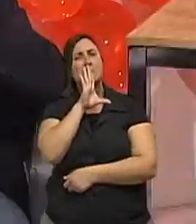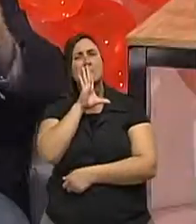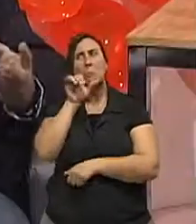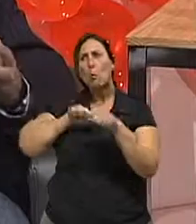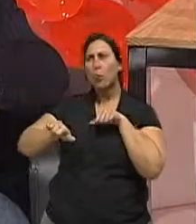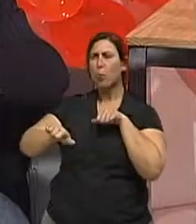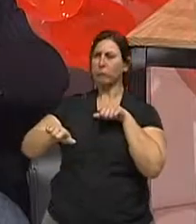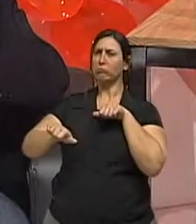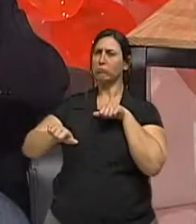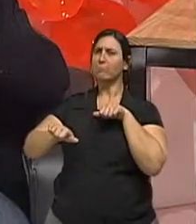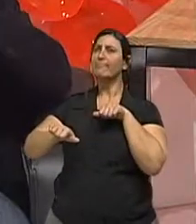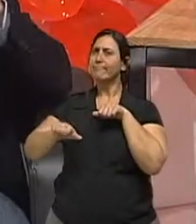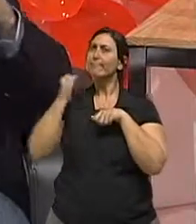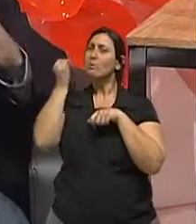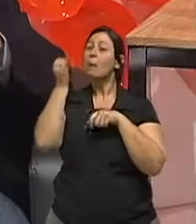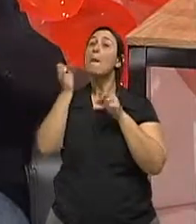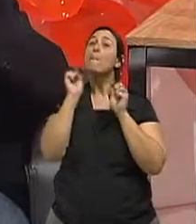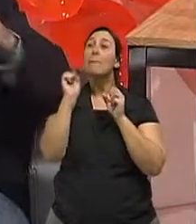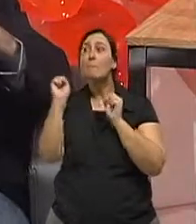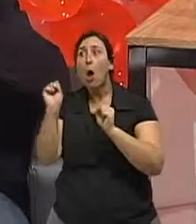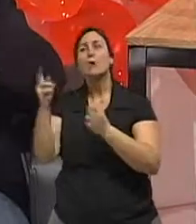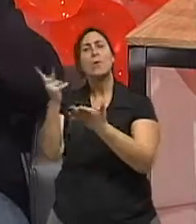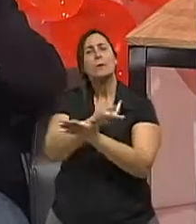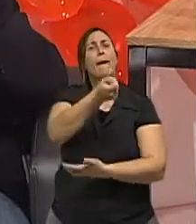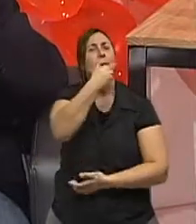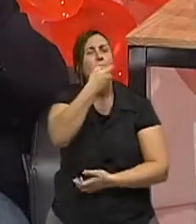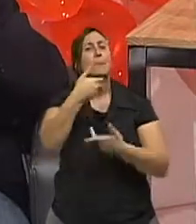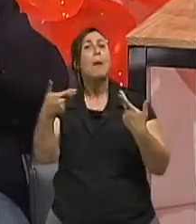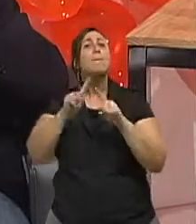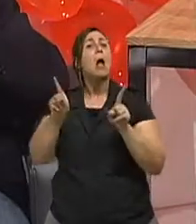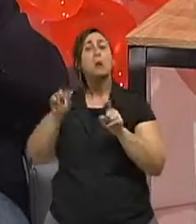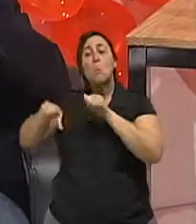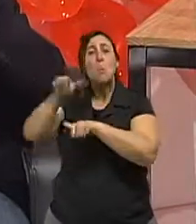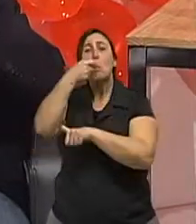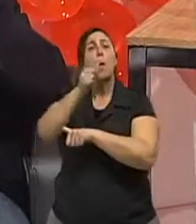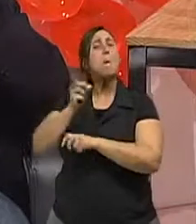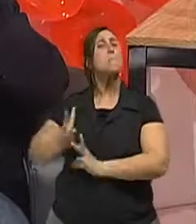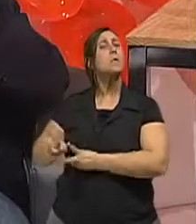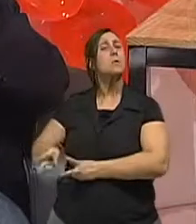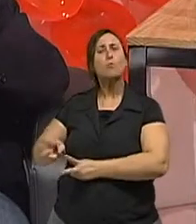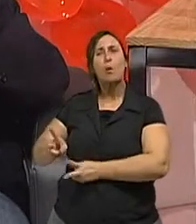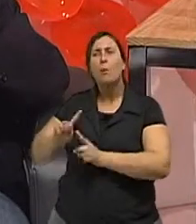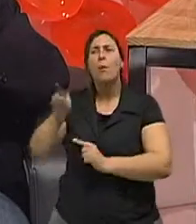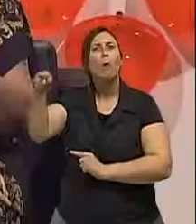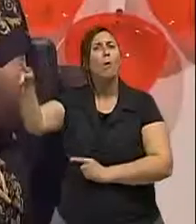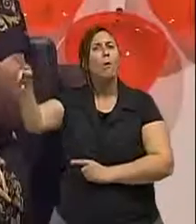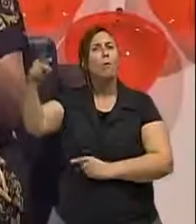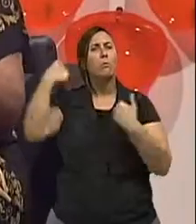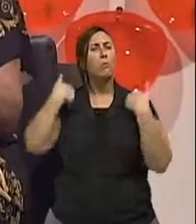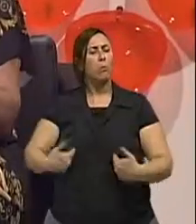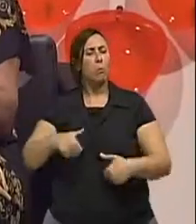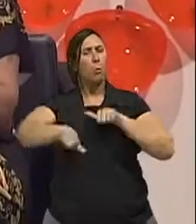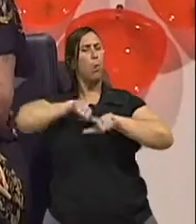está tendo interação entre os medicamentos. Mas prestar atenção em mudança de comportamento de paciente idoso, isso é muito importante. Perfeito. Doutor,